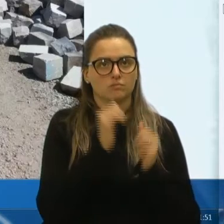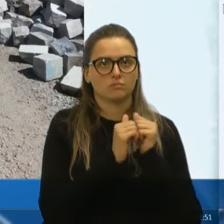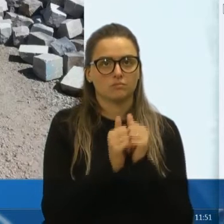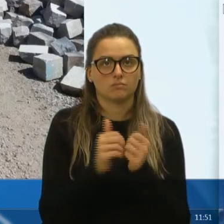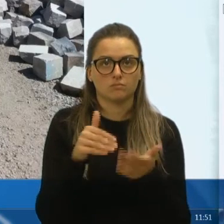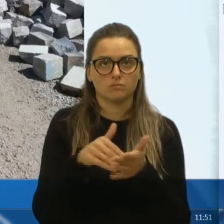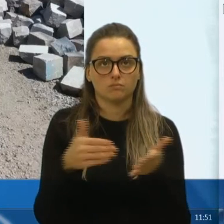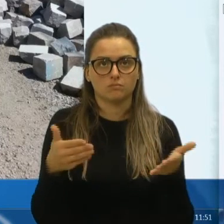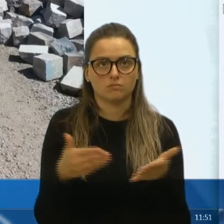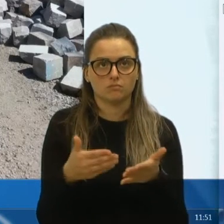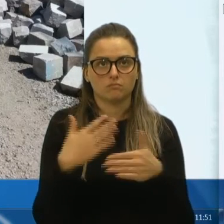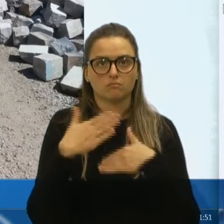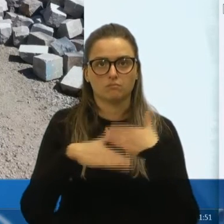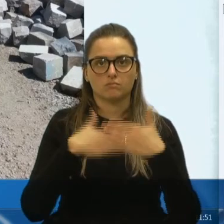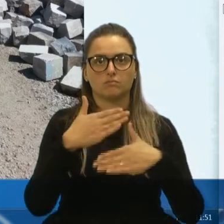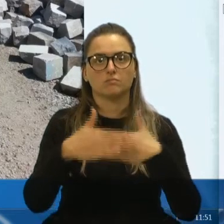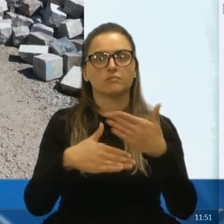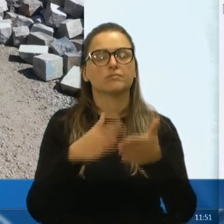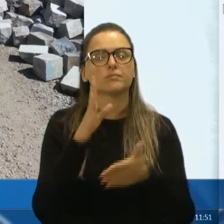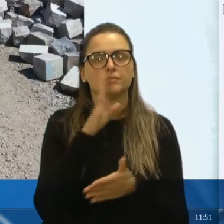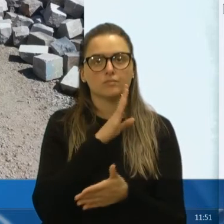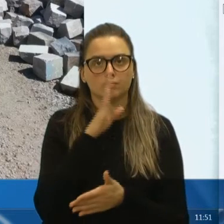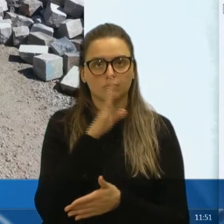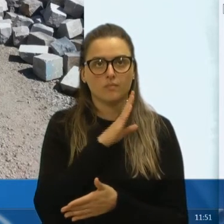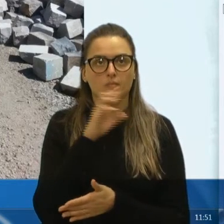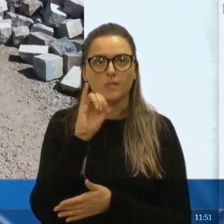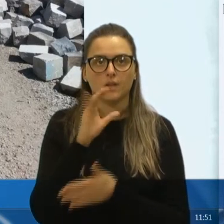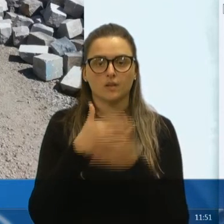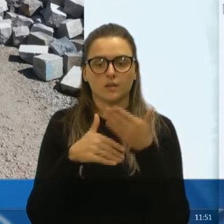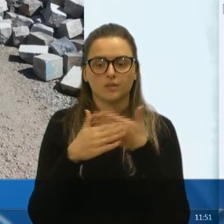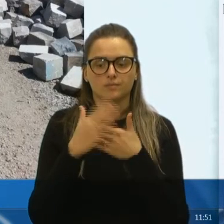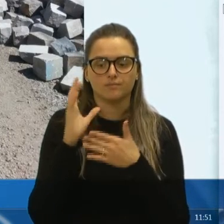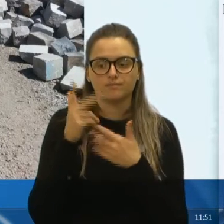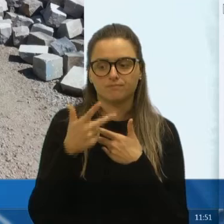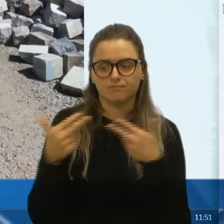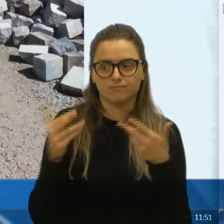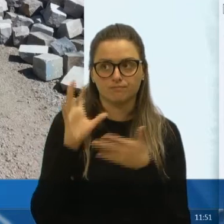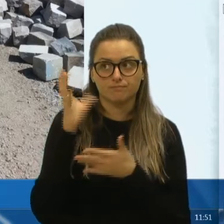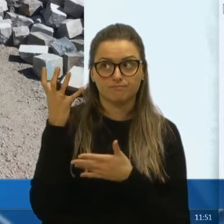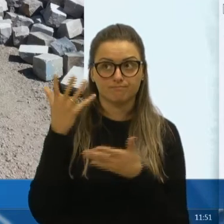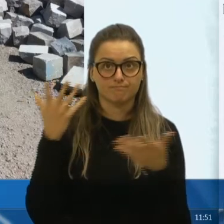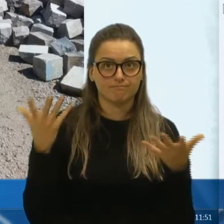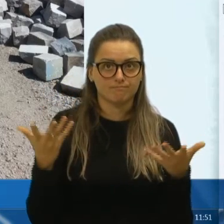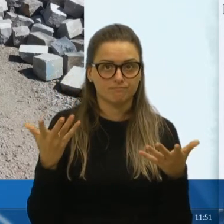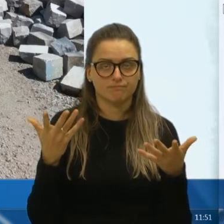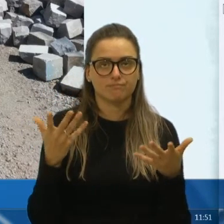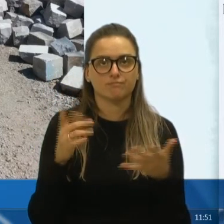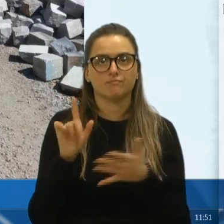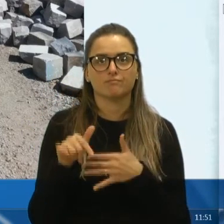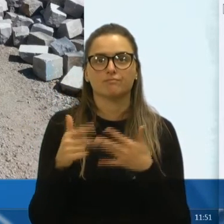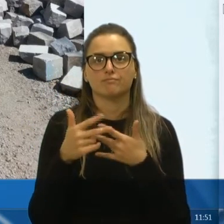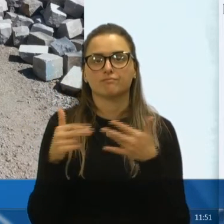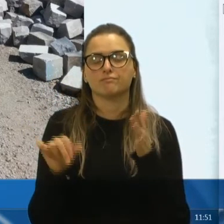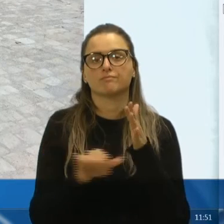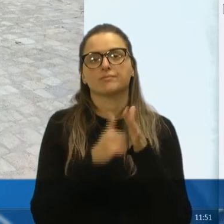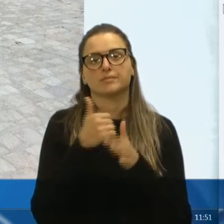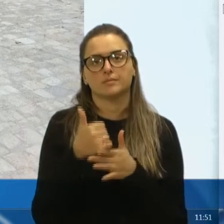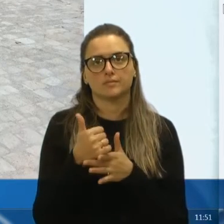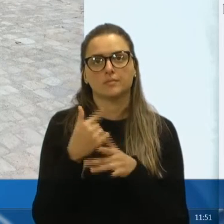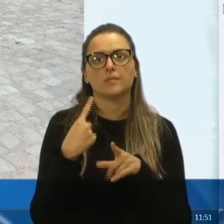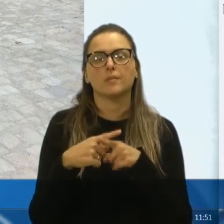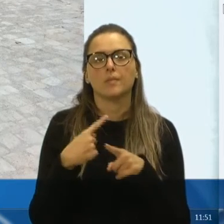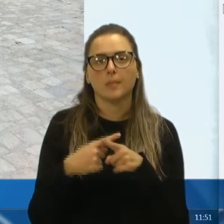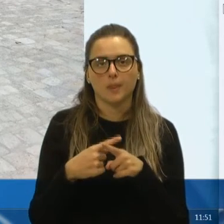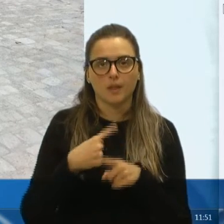agora, as coisas até andaram rápida, se todas as coisas, se fossem assim, vereador Maneguzzi, seria bem melhor, porque,